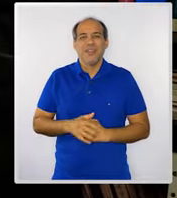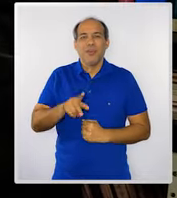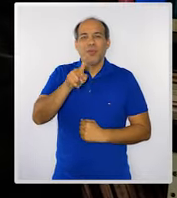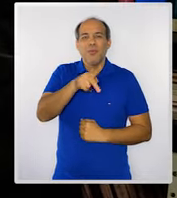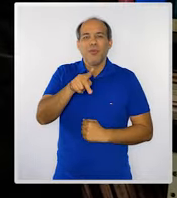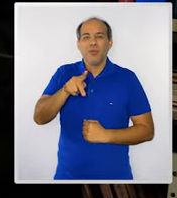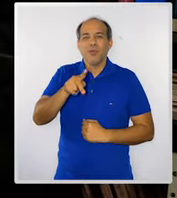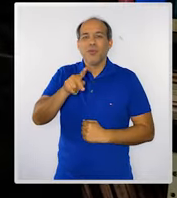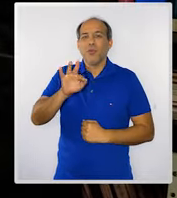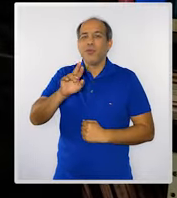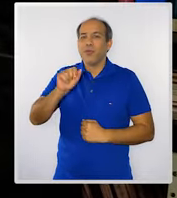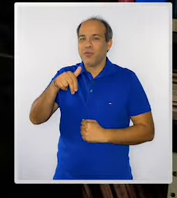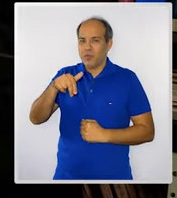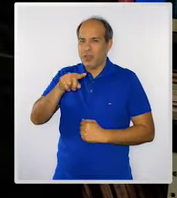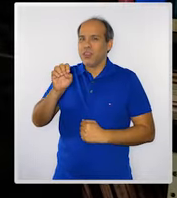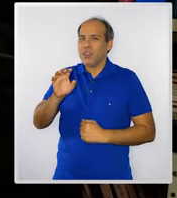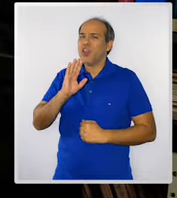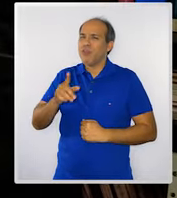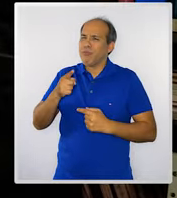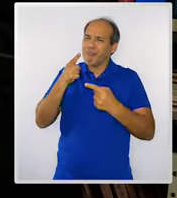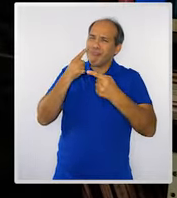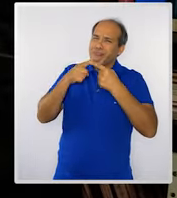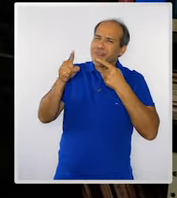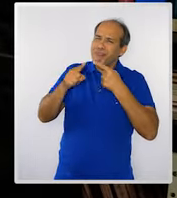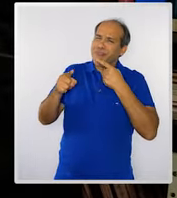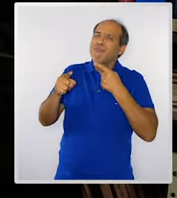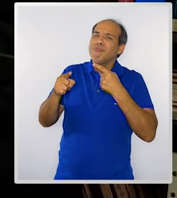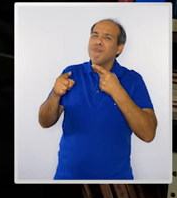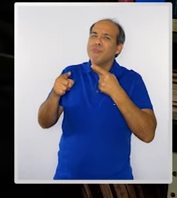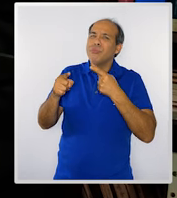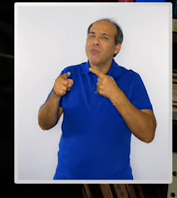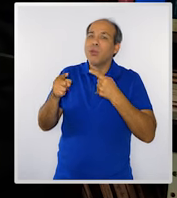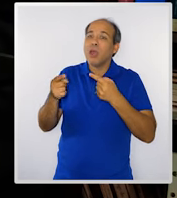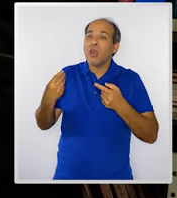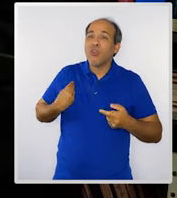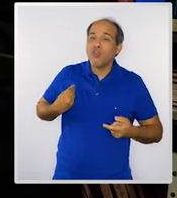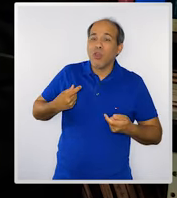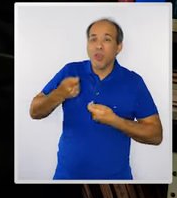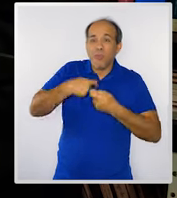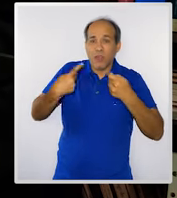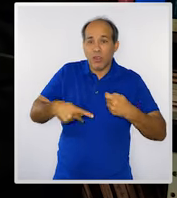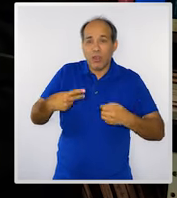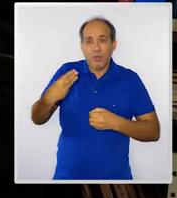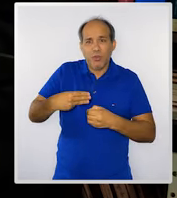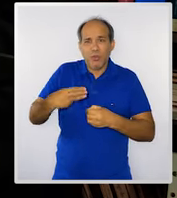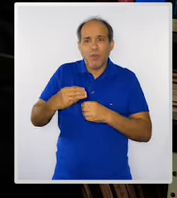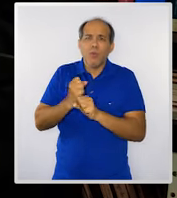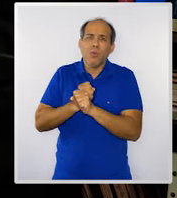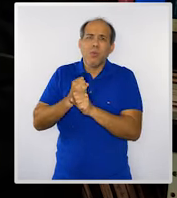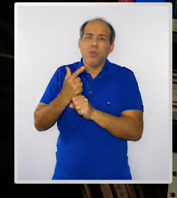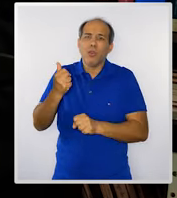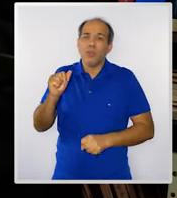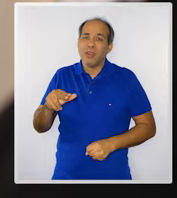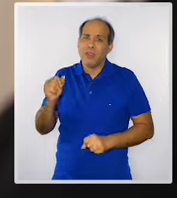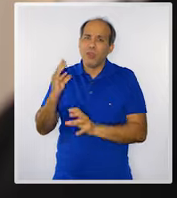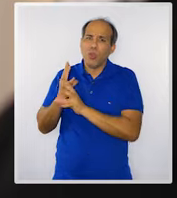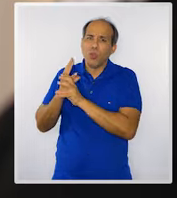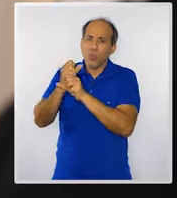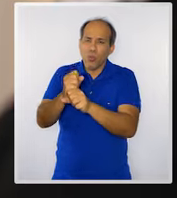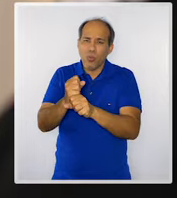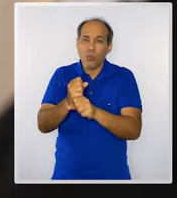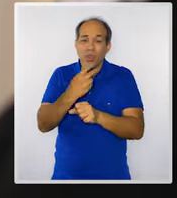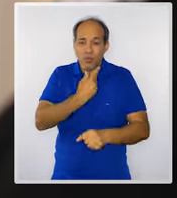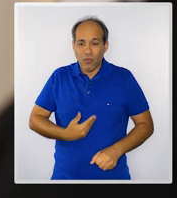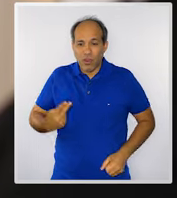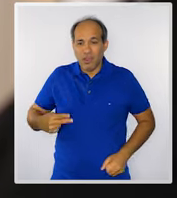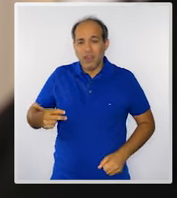Professor Franzé, eu tenho feito duras críticas à atual administração do nosso município, que vem governando Niterói há 12 anos e vem